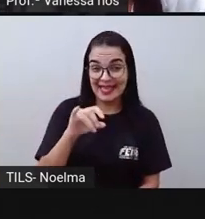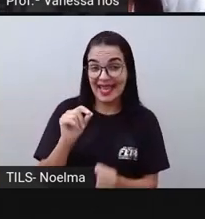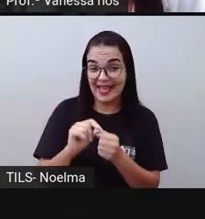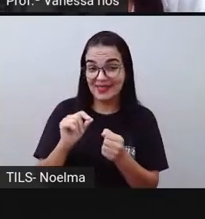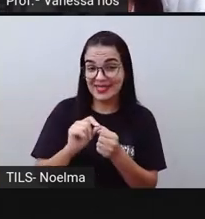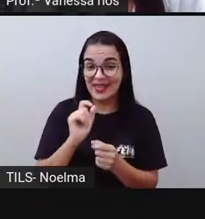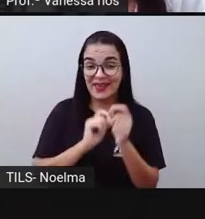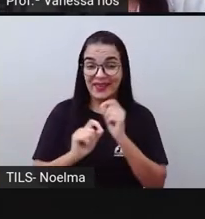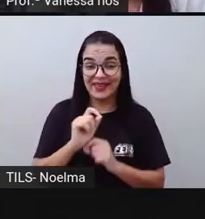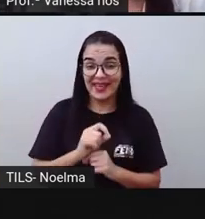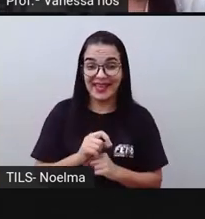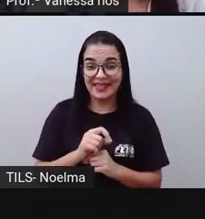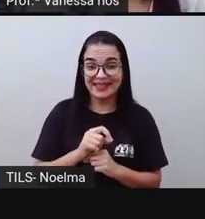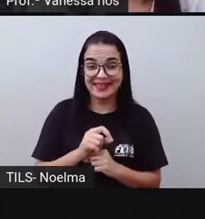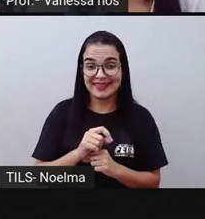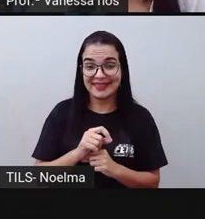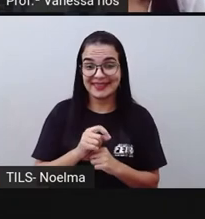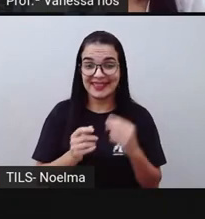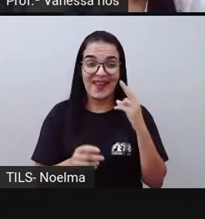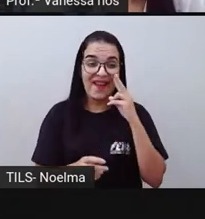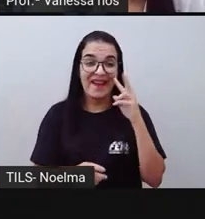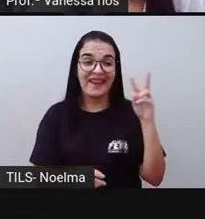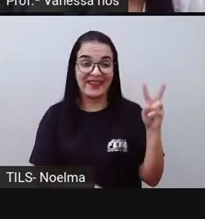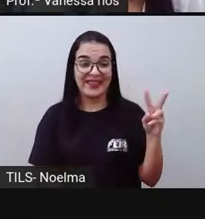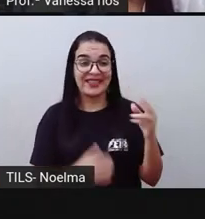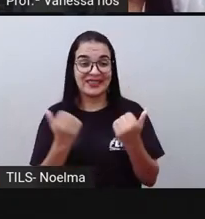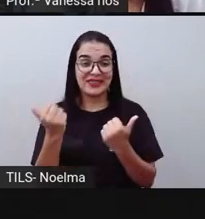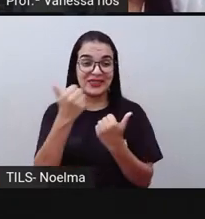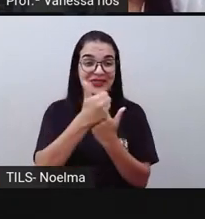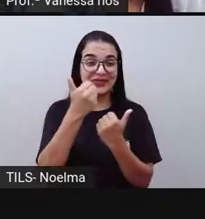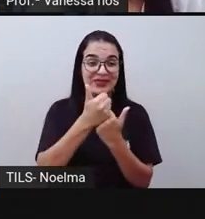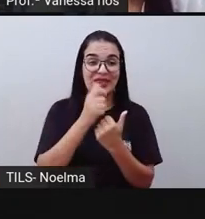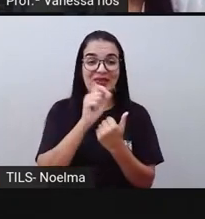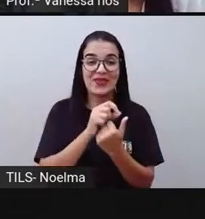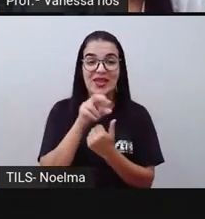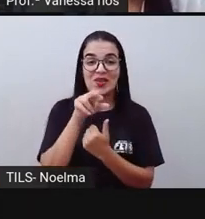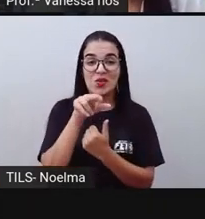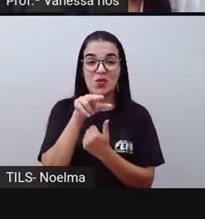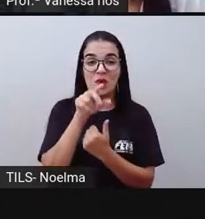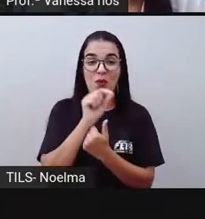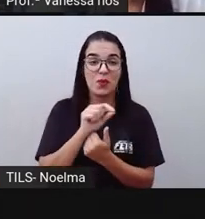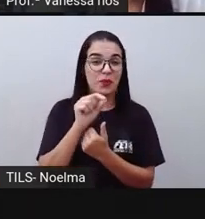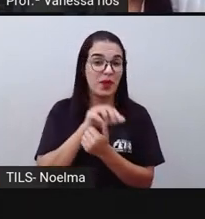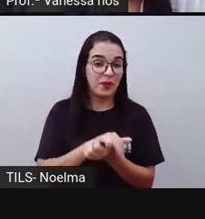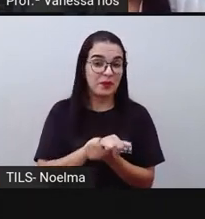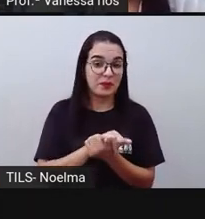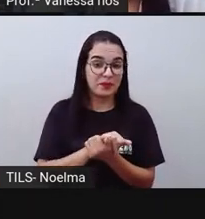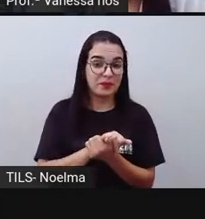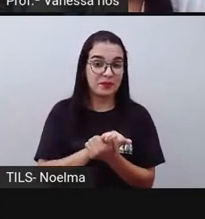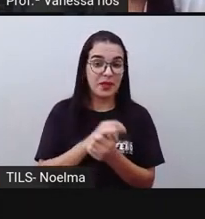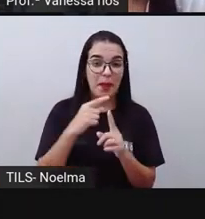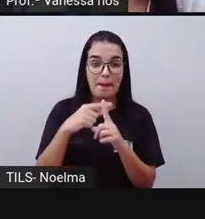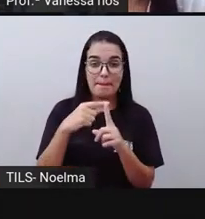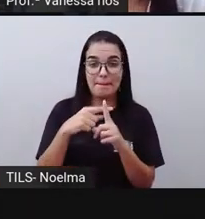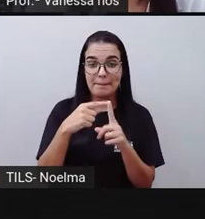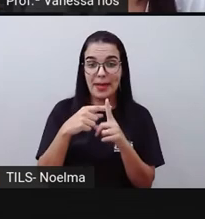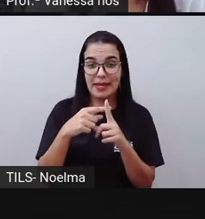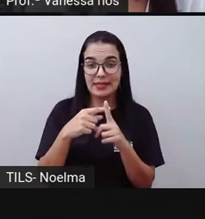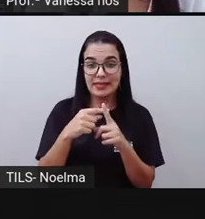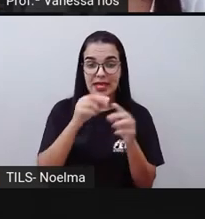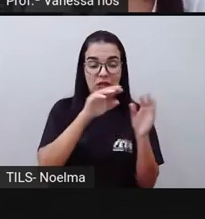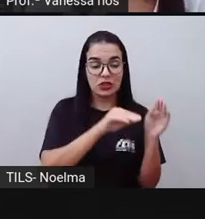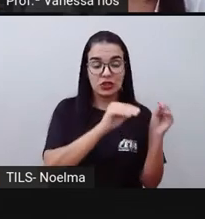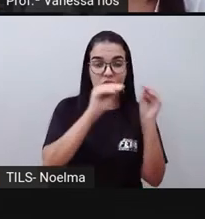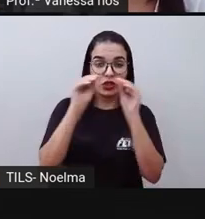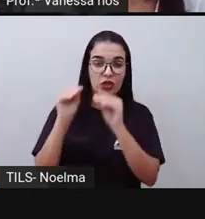conta de trás para frente, e substituirmos o igual, que seria aqui, pelo sinal de mais, e onde tem o de menos,